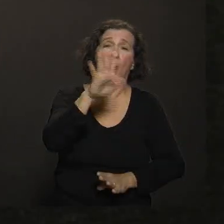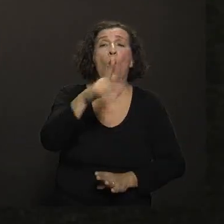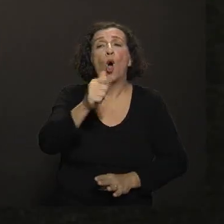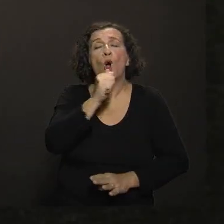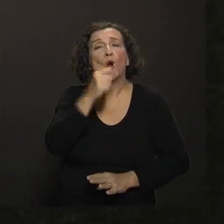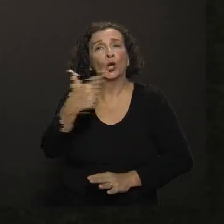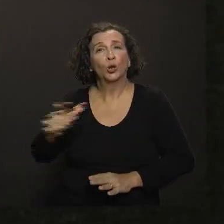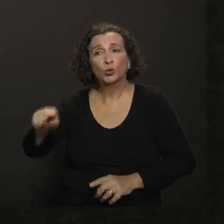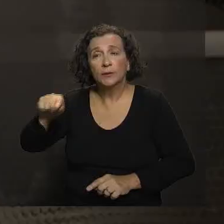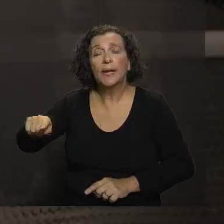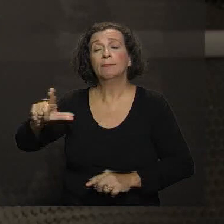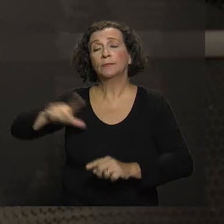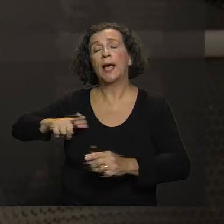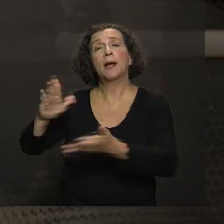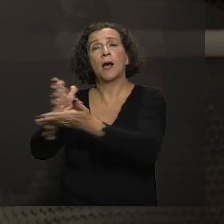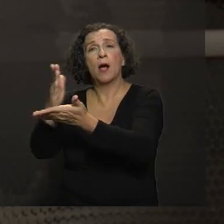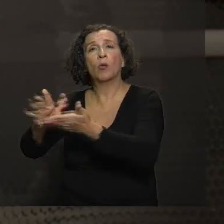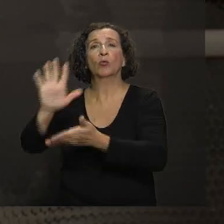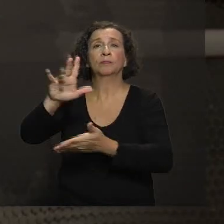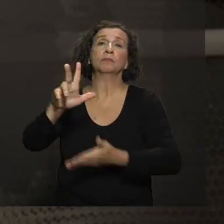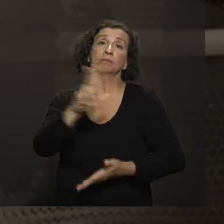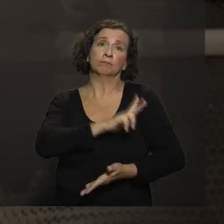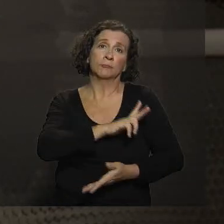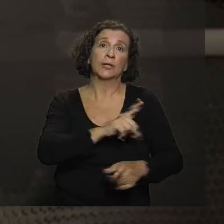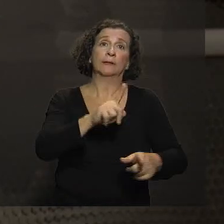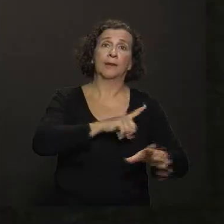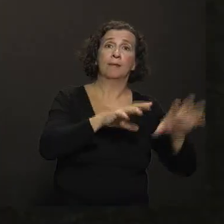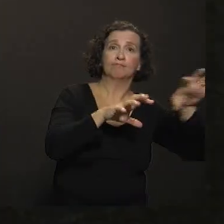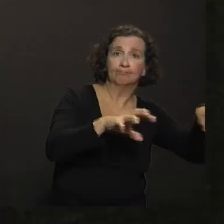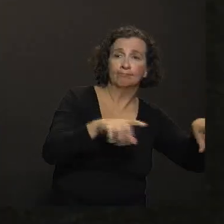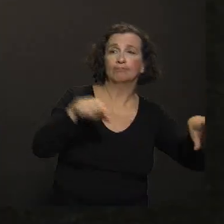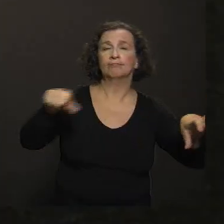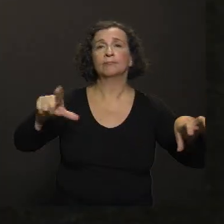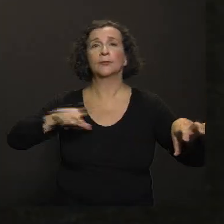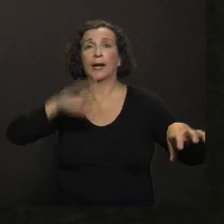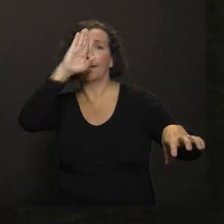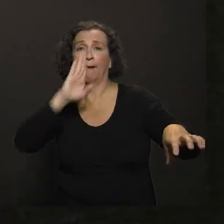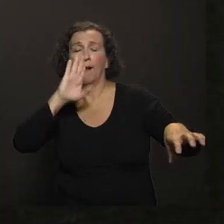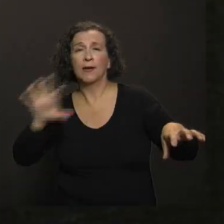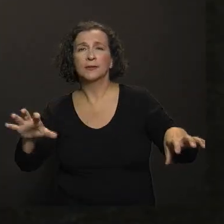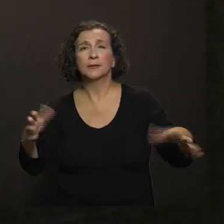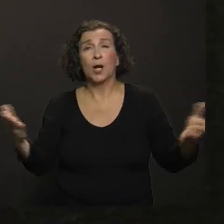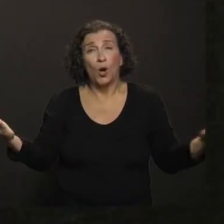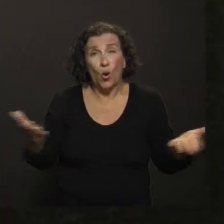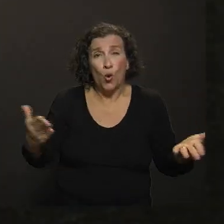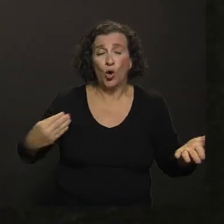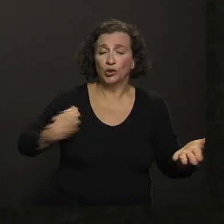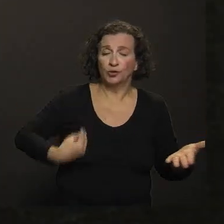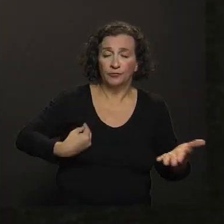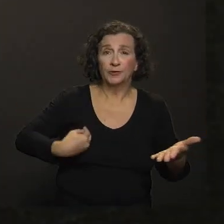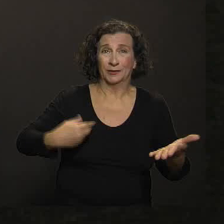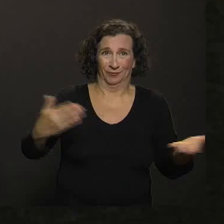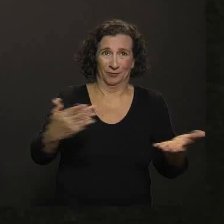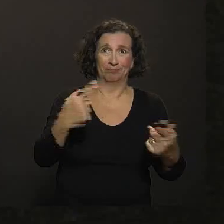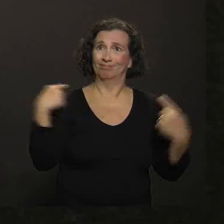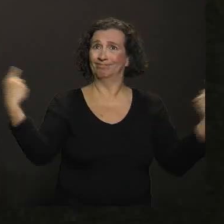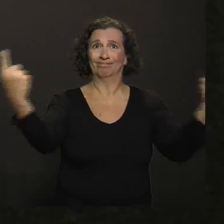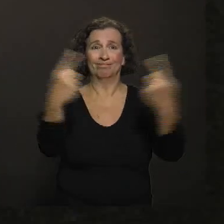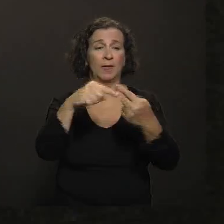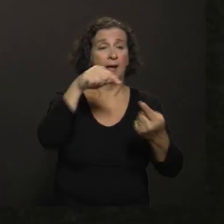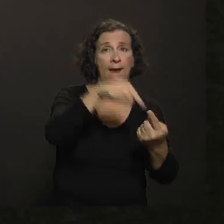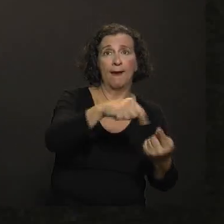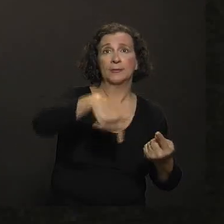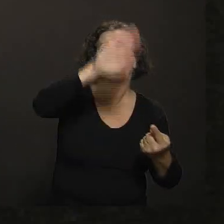setor privado tem essas. Nas clínicas privadas de imunização tem essas. De acordo com o que a gente está vivendo, essa e essa é indicada, essa e essa não.